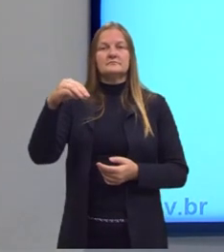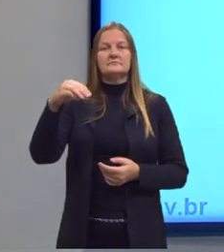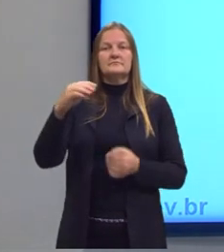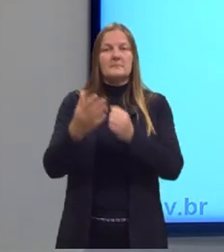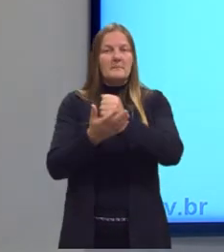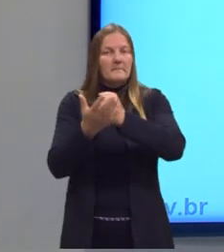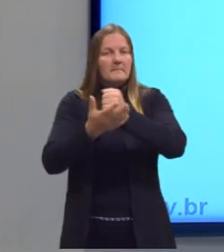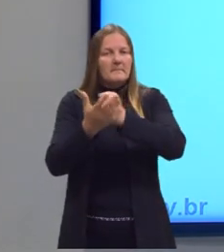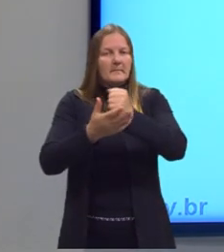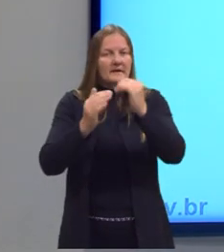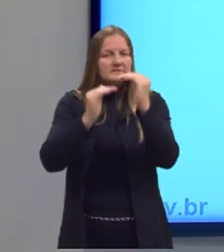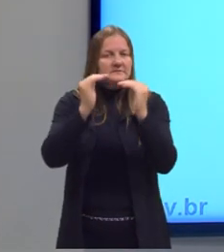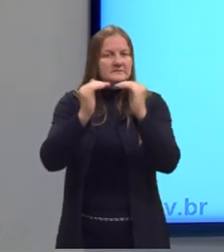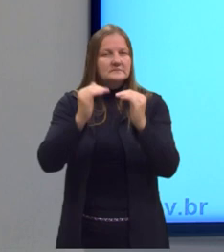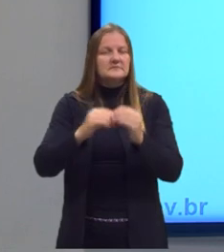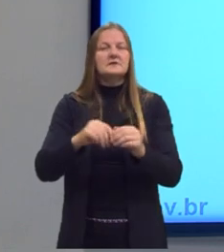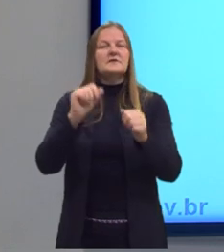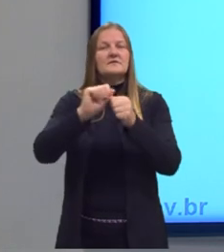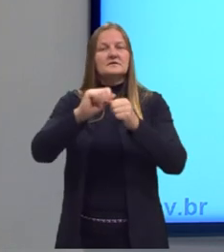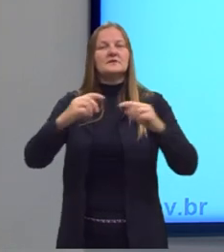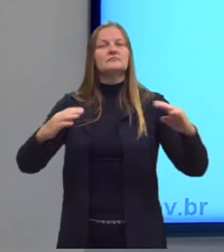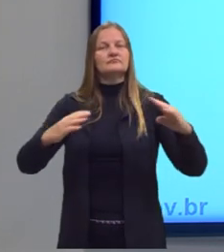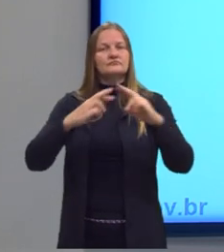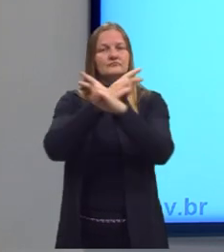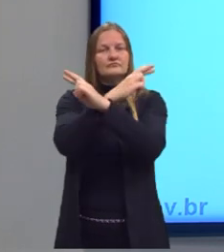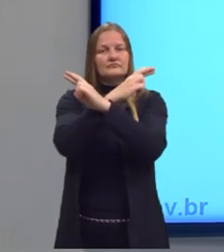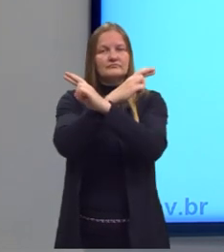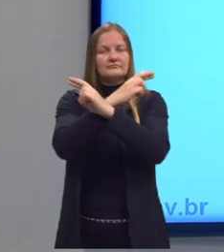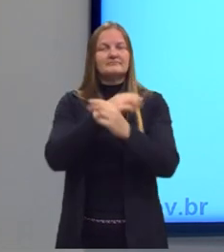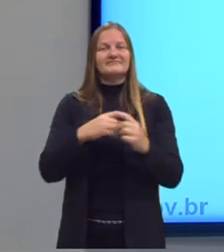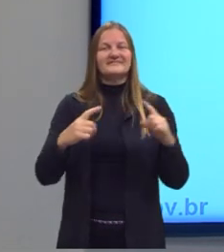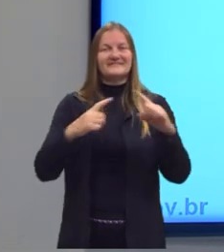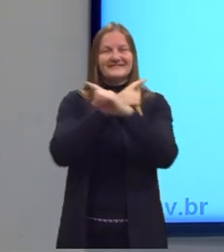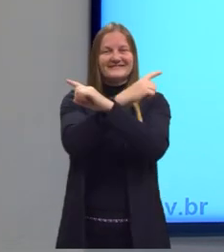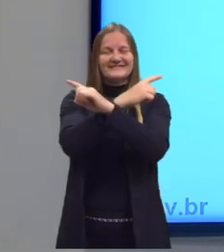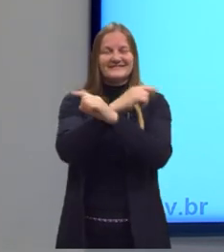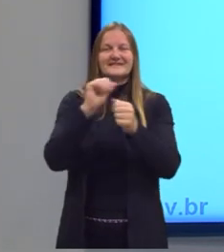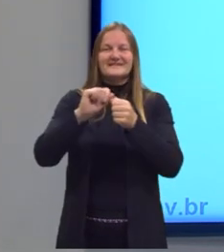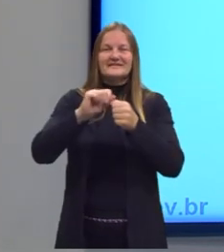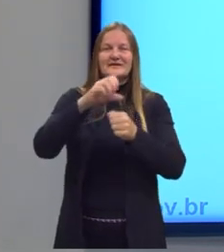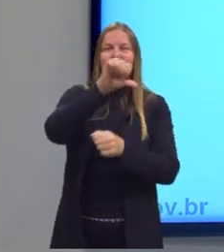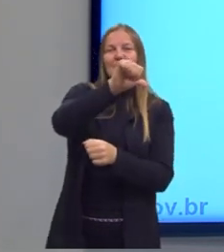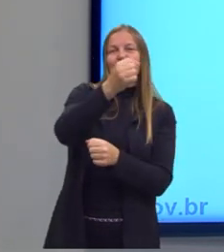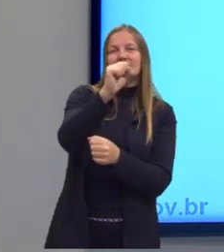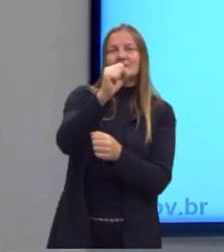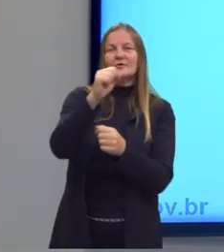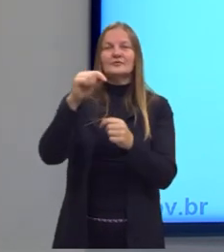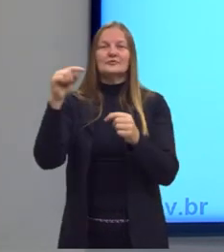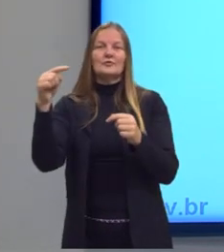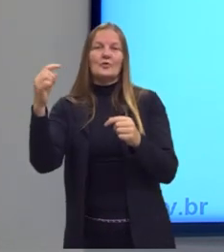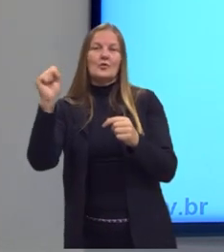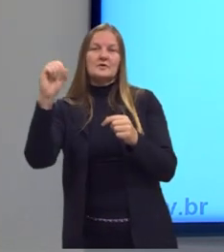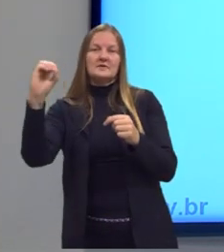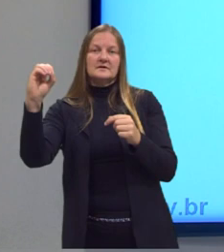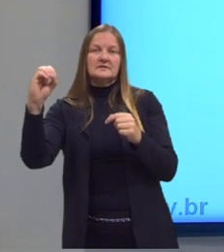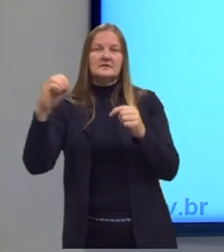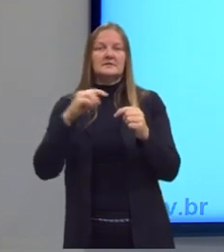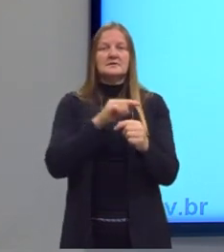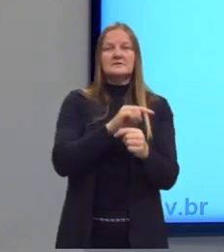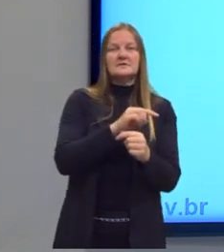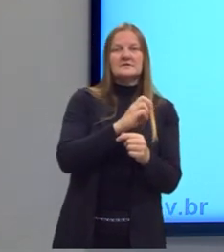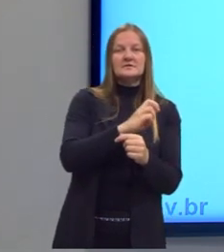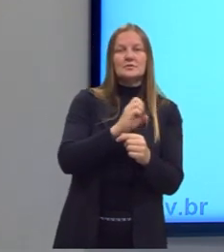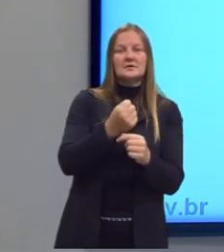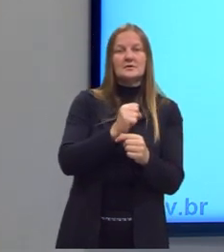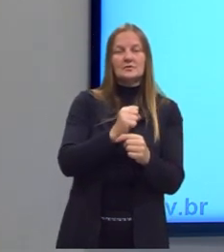base para neutralizar? Vou fazer regra de 3. Para cada 98, eu preciso de 80. Se eu tenho